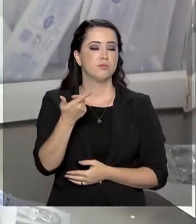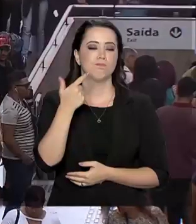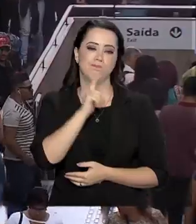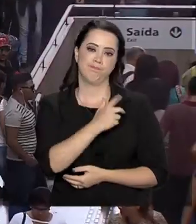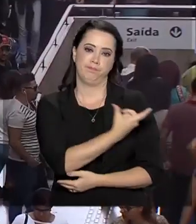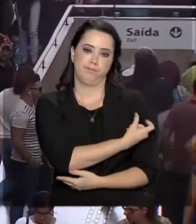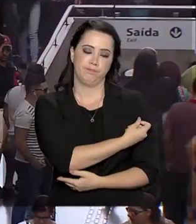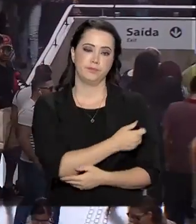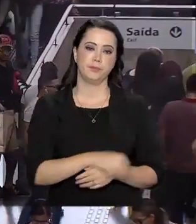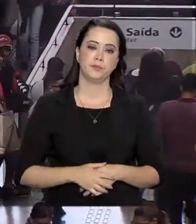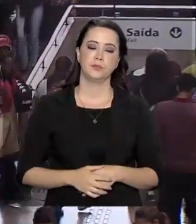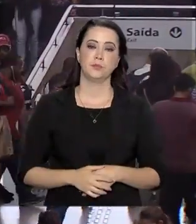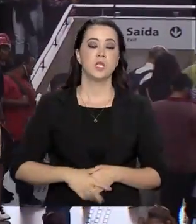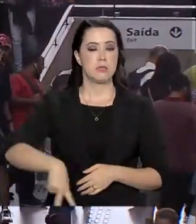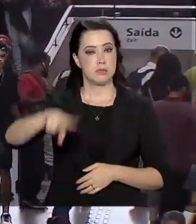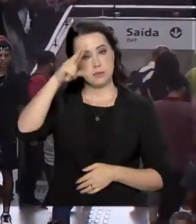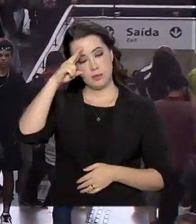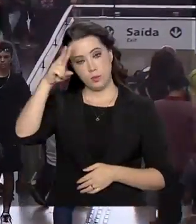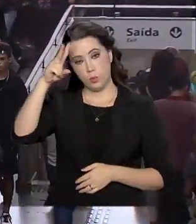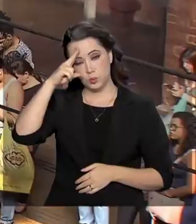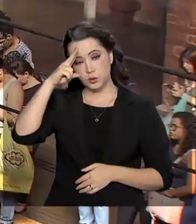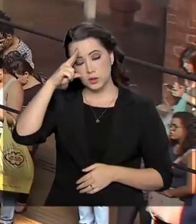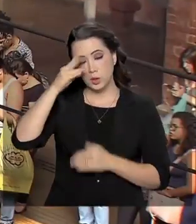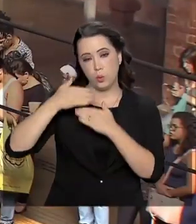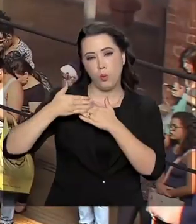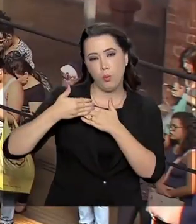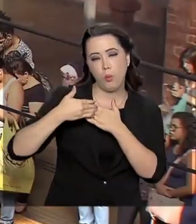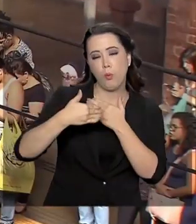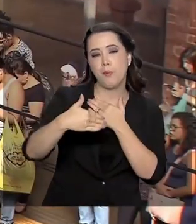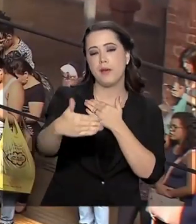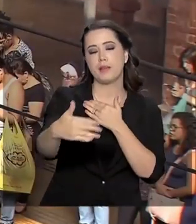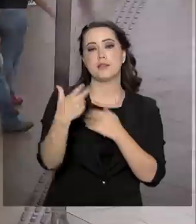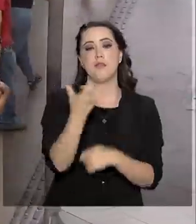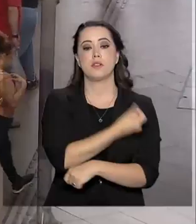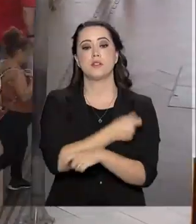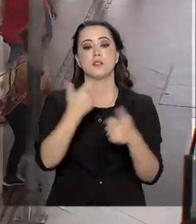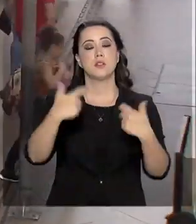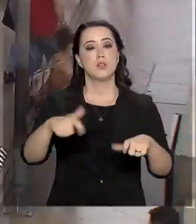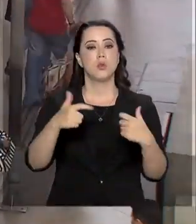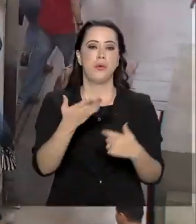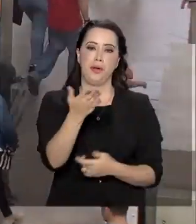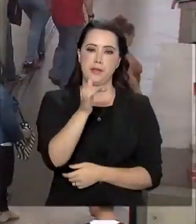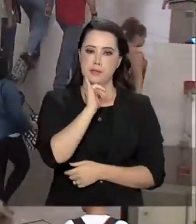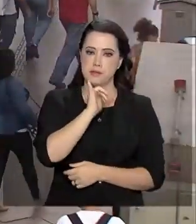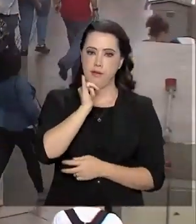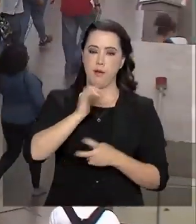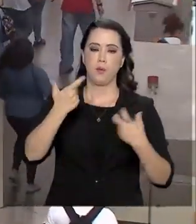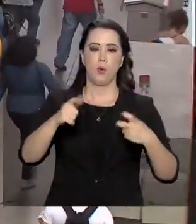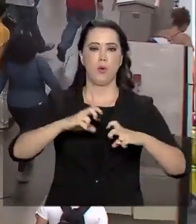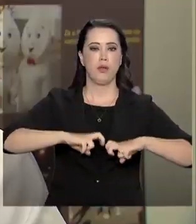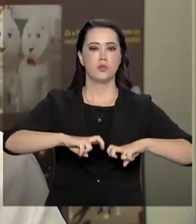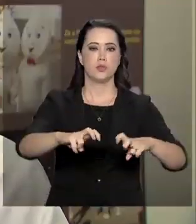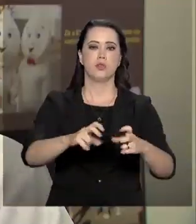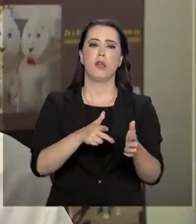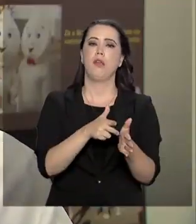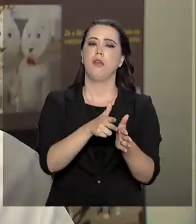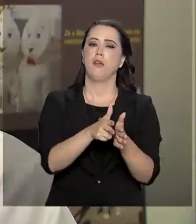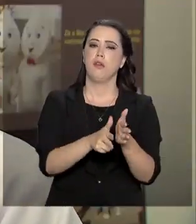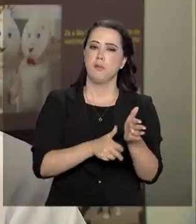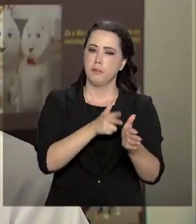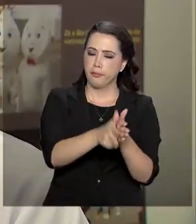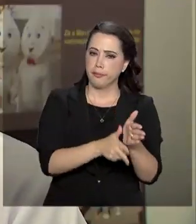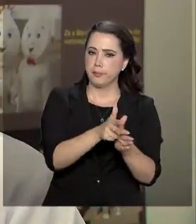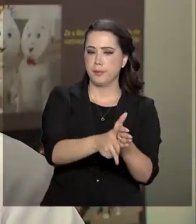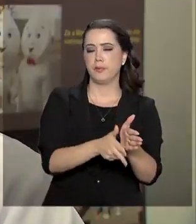vacina. A partir de segunda-feira, haverá vacinação em locais públicos, como estações de trens e de metrô. Devido ao